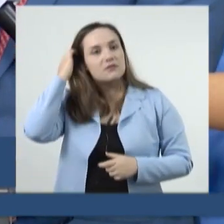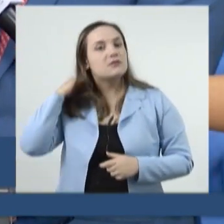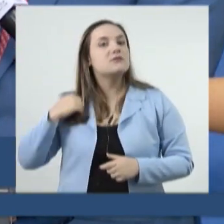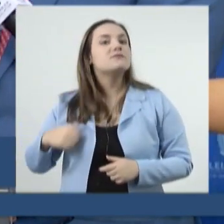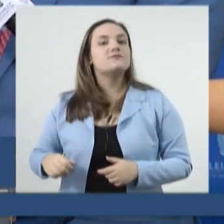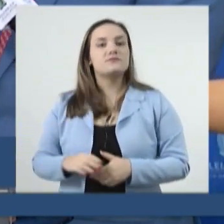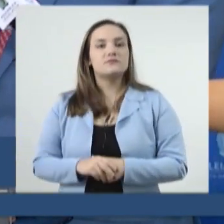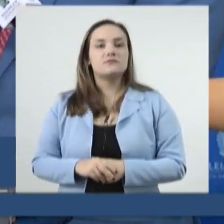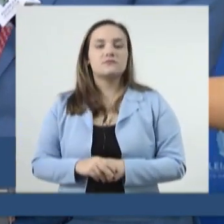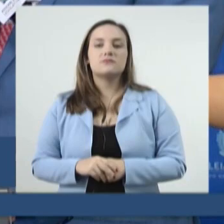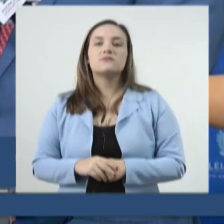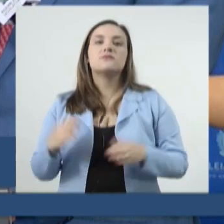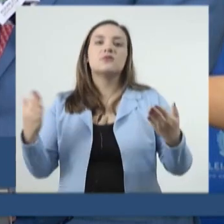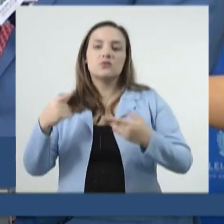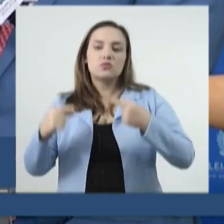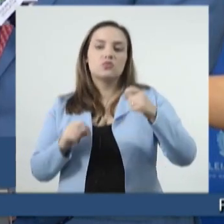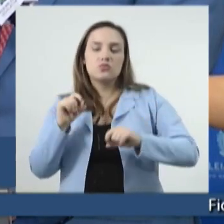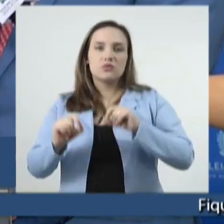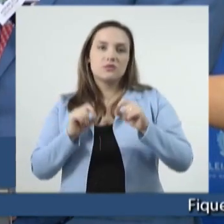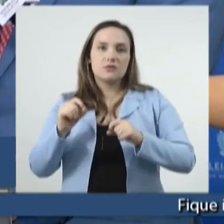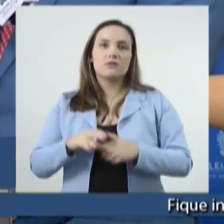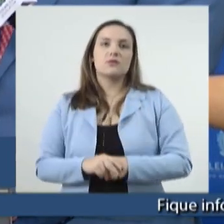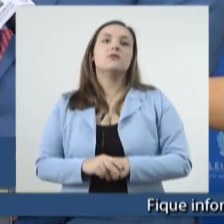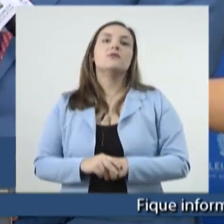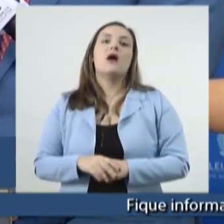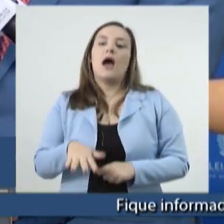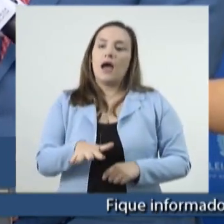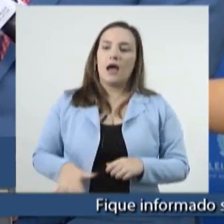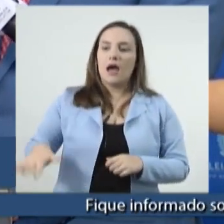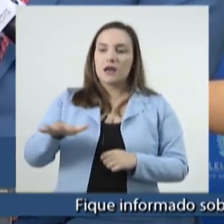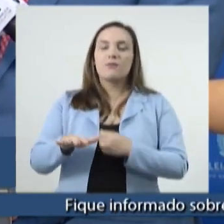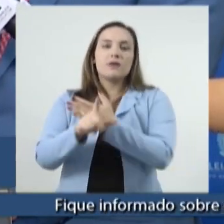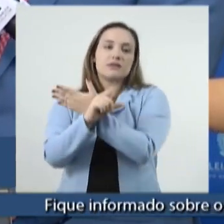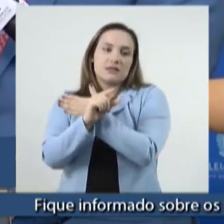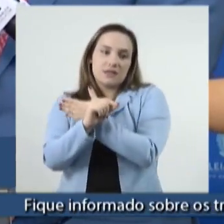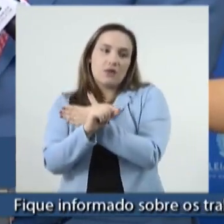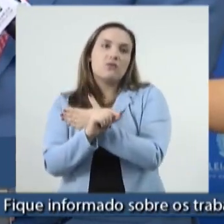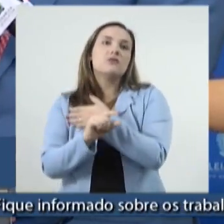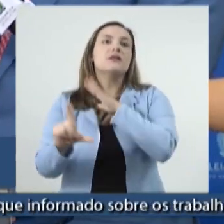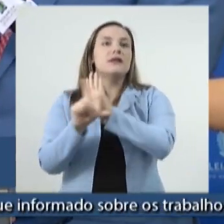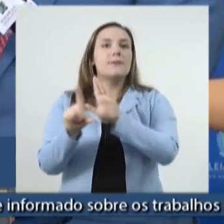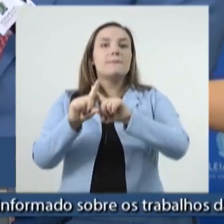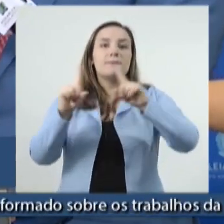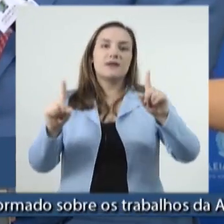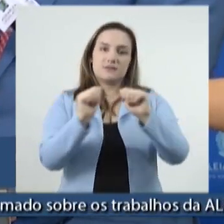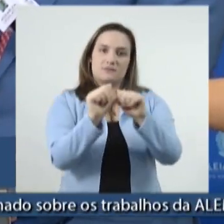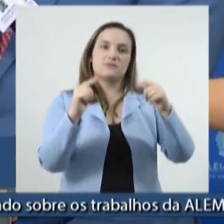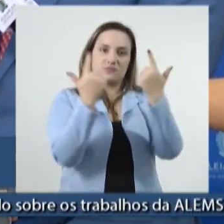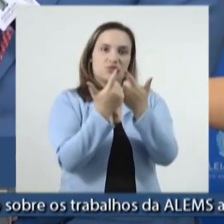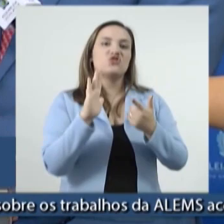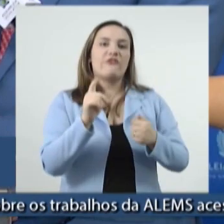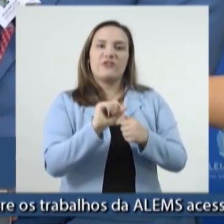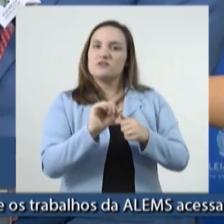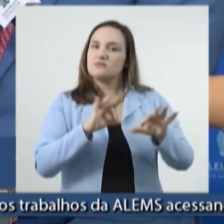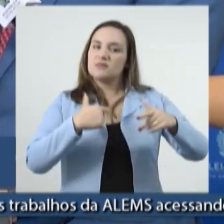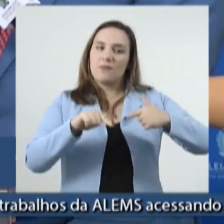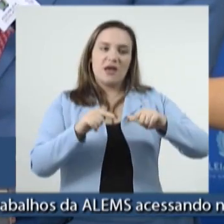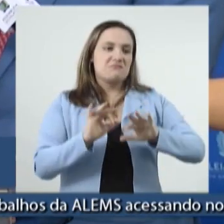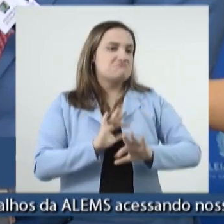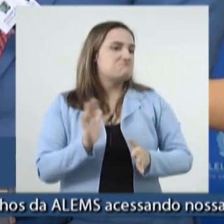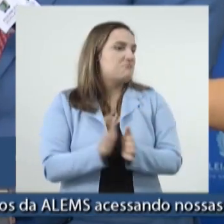tudo o que se discutiu até hoje em relação ao Pantanal em forma de lei. E a Assembleia fez um trabalho fantástico,